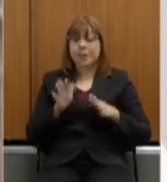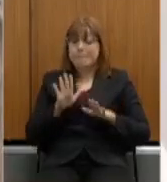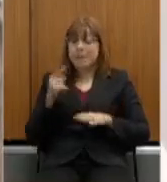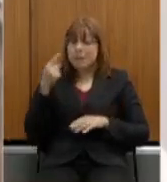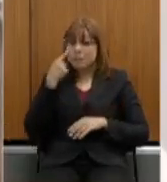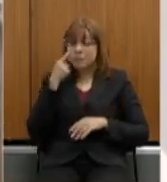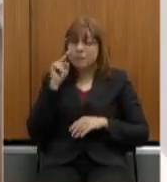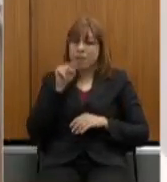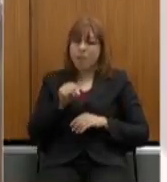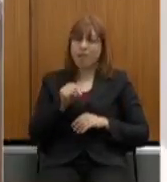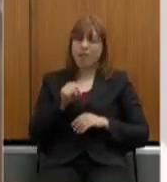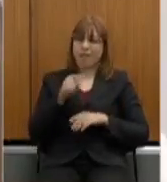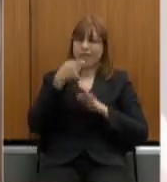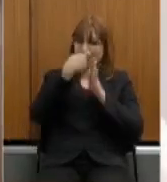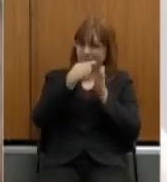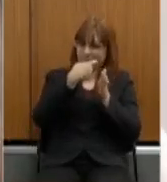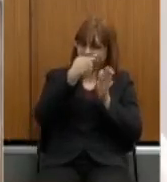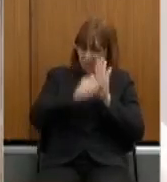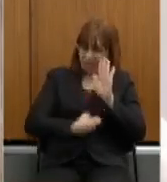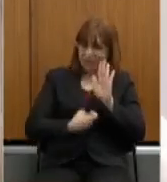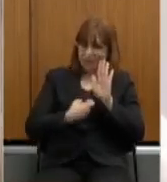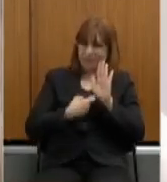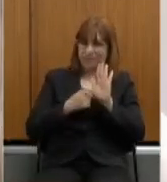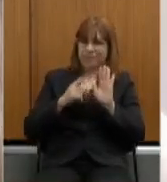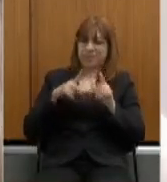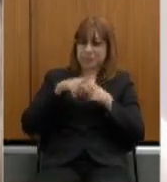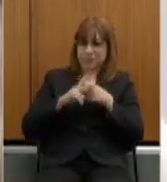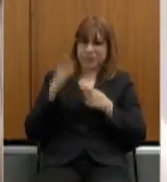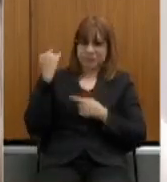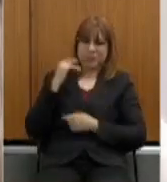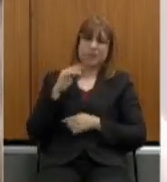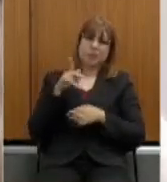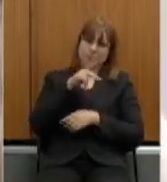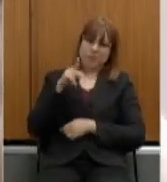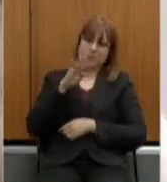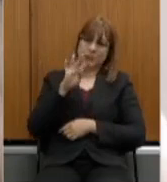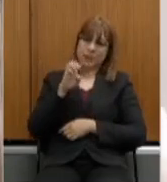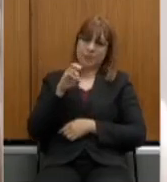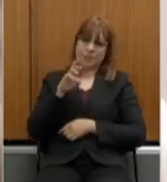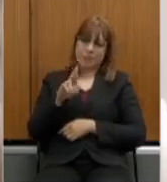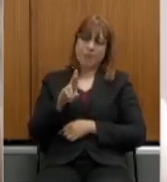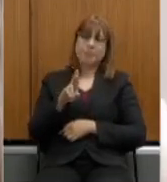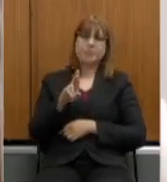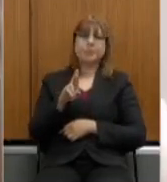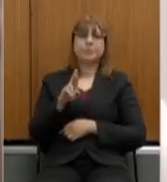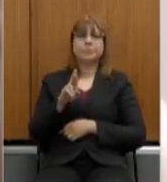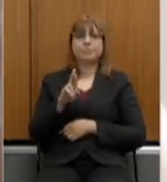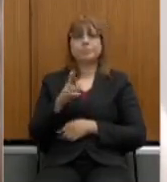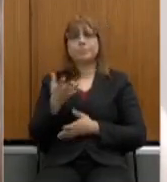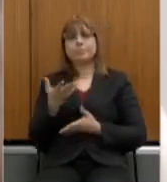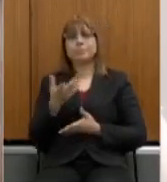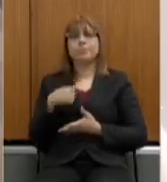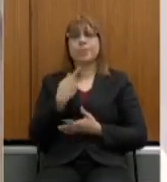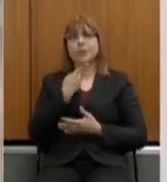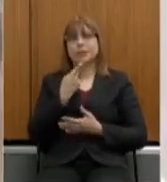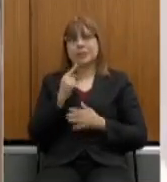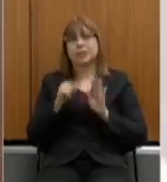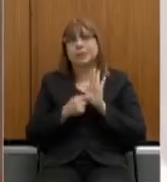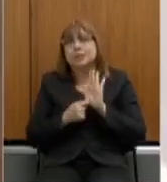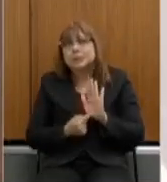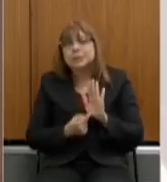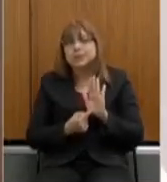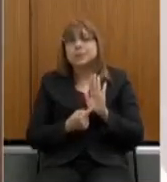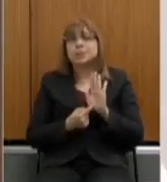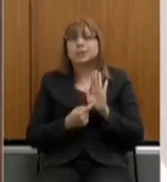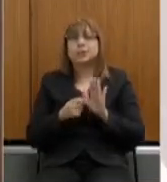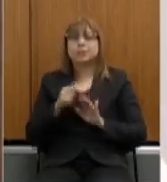texto da reforma do Temer, que não chegou a ser estressado, o que a chama de estressado, ou seja, não